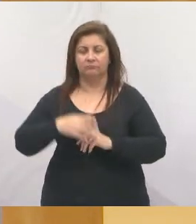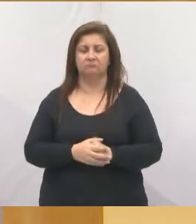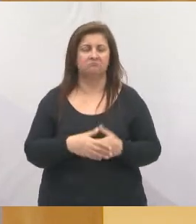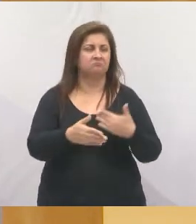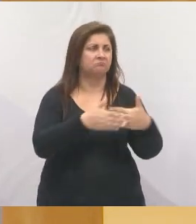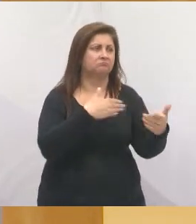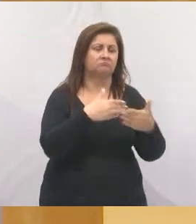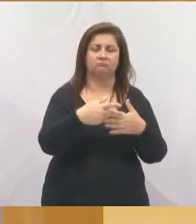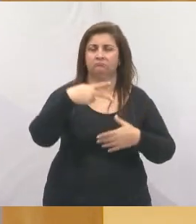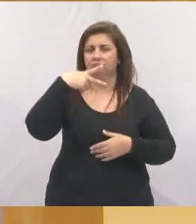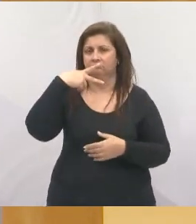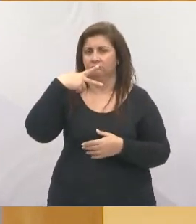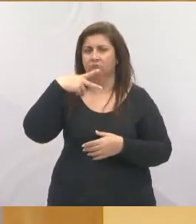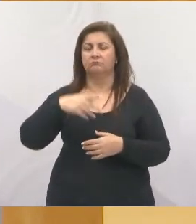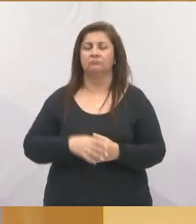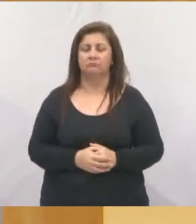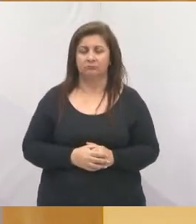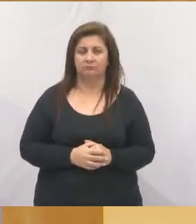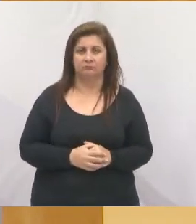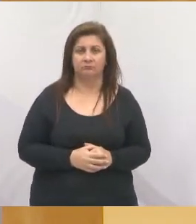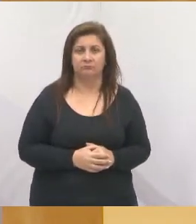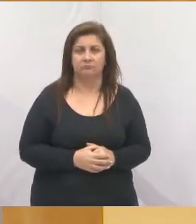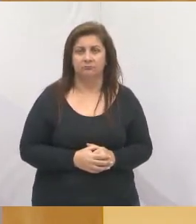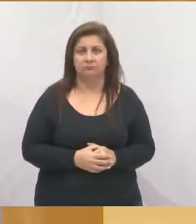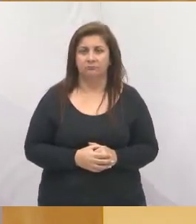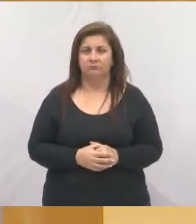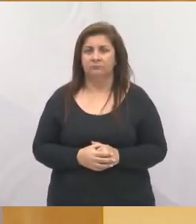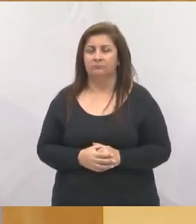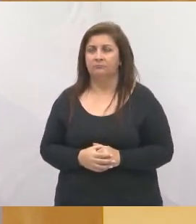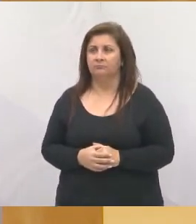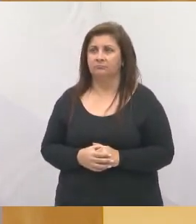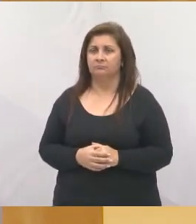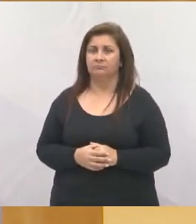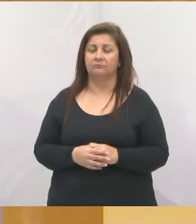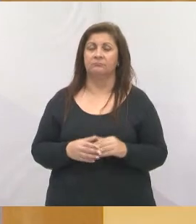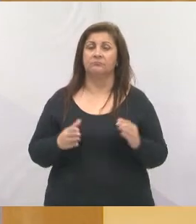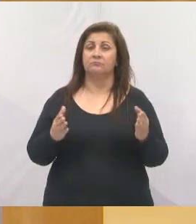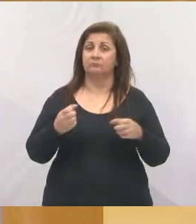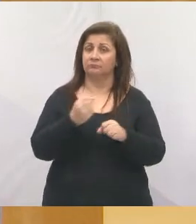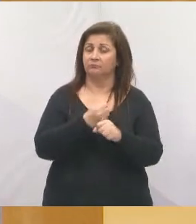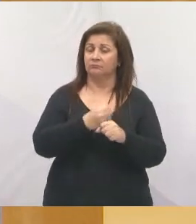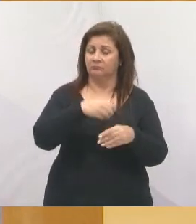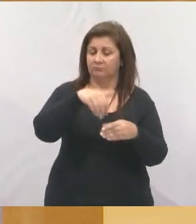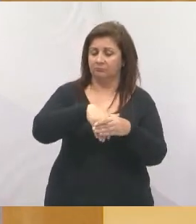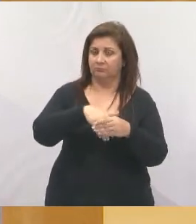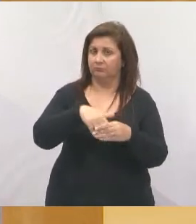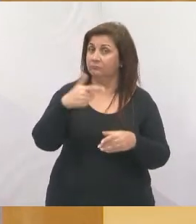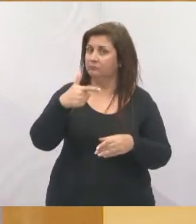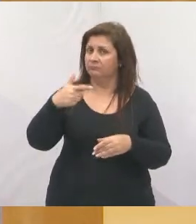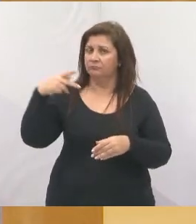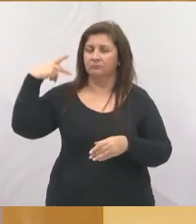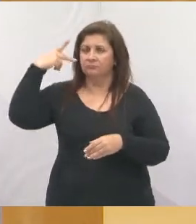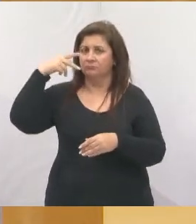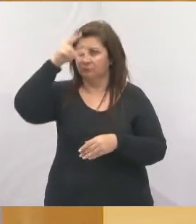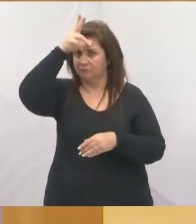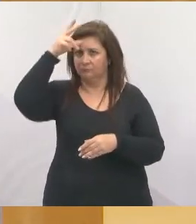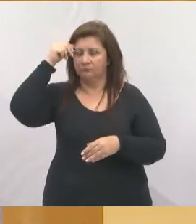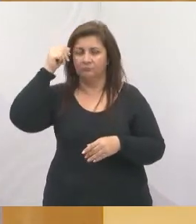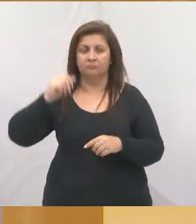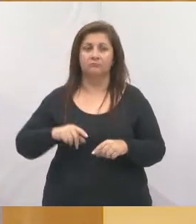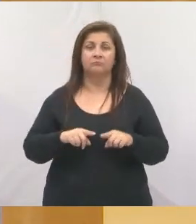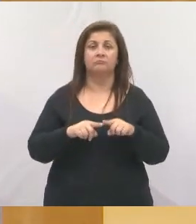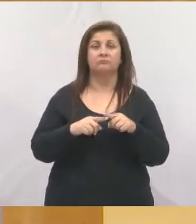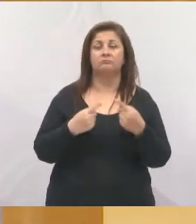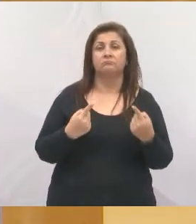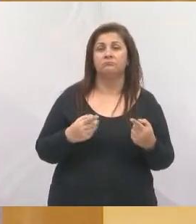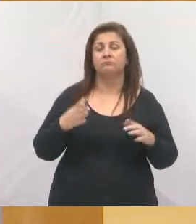de partido, né, aqui eu acho que esse ano não é uma eleição de vereador e prefeito, mas infelizmente tem muitos vereadores que às